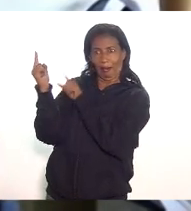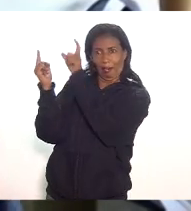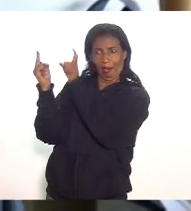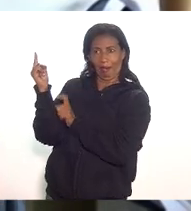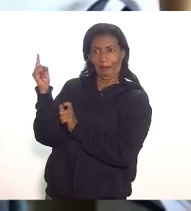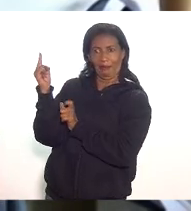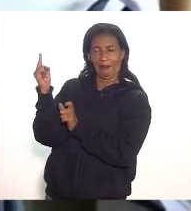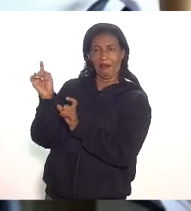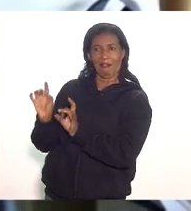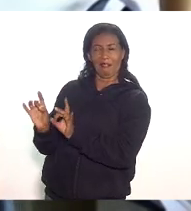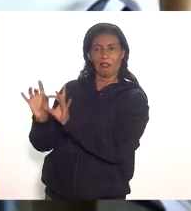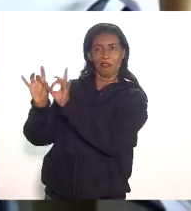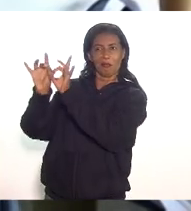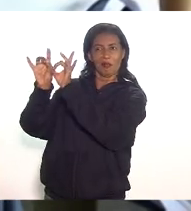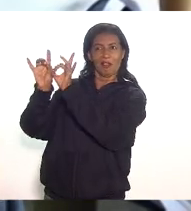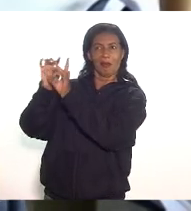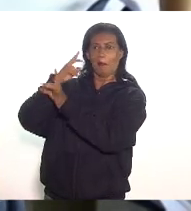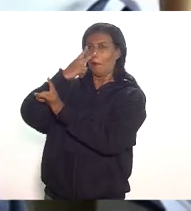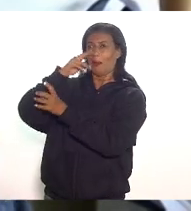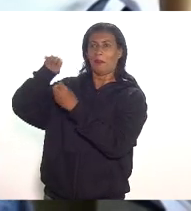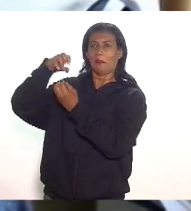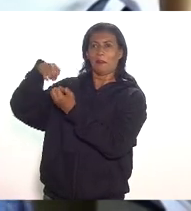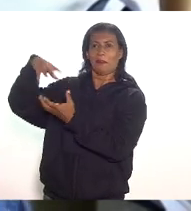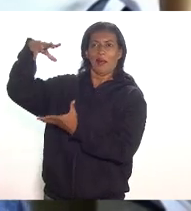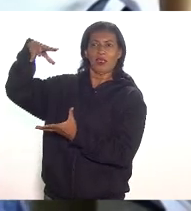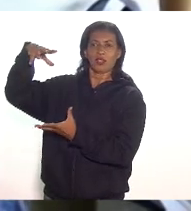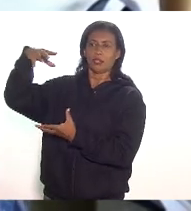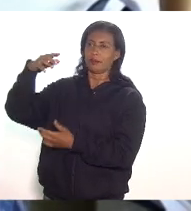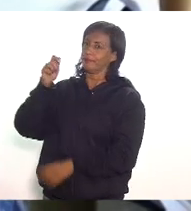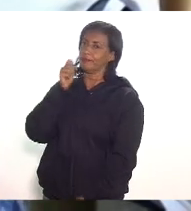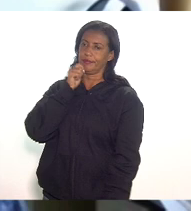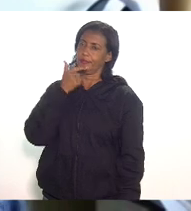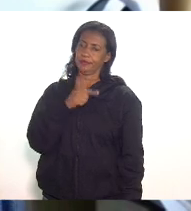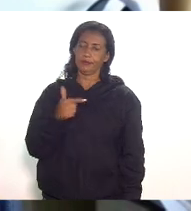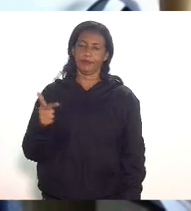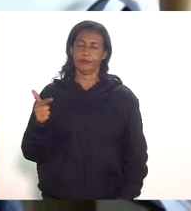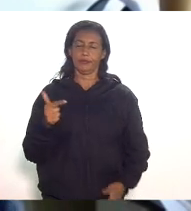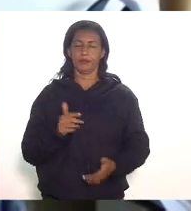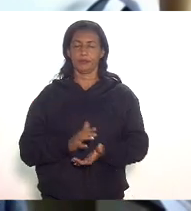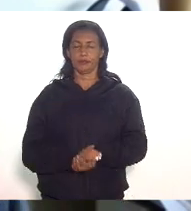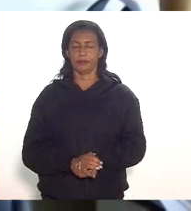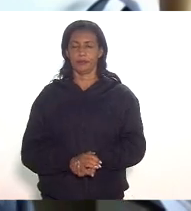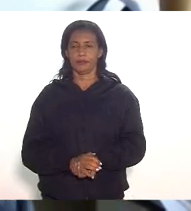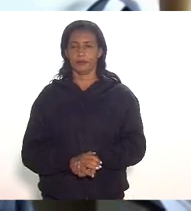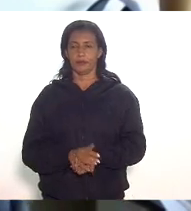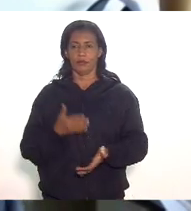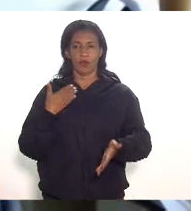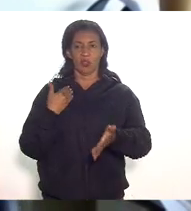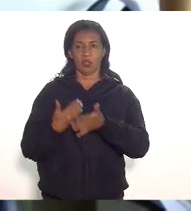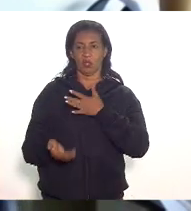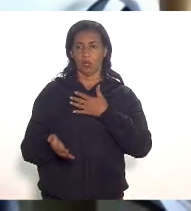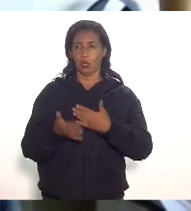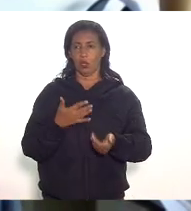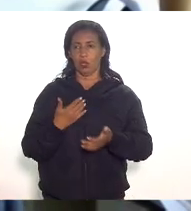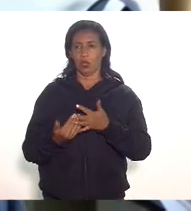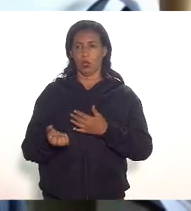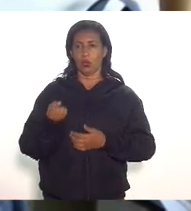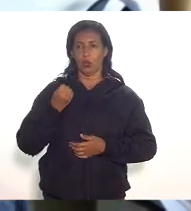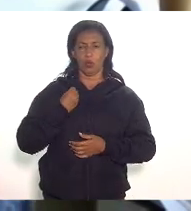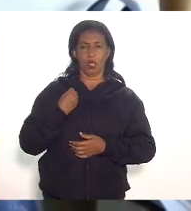mágica de uma simulação e não vai qualquer número vai ficar sob